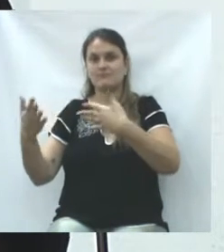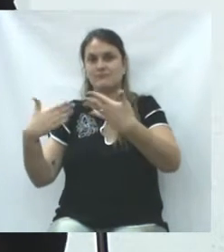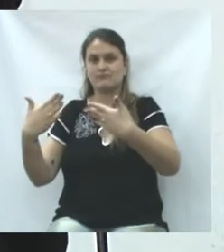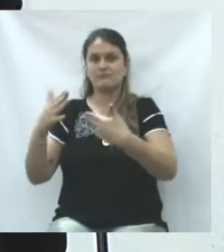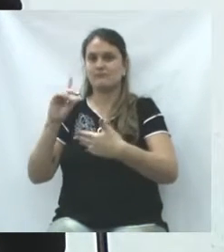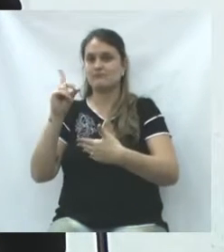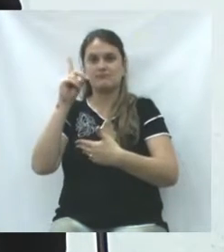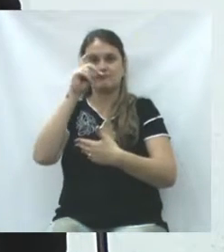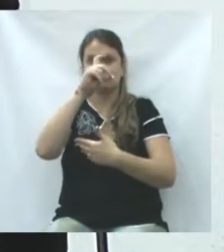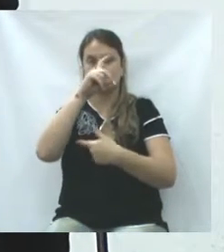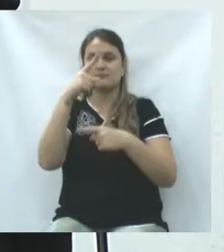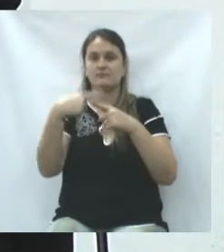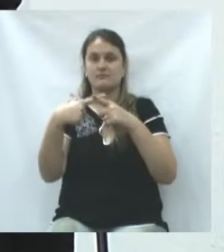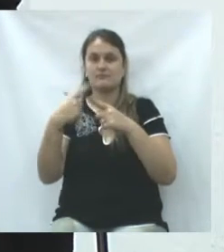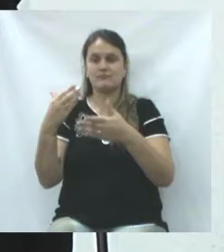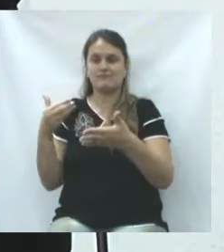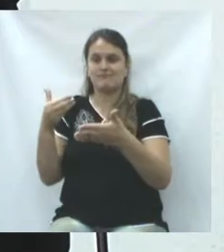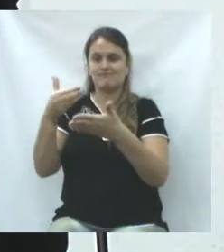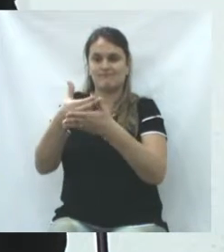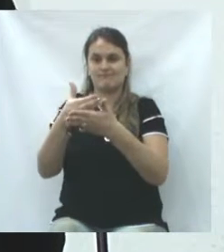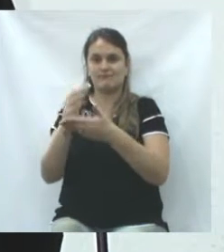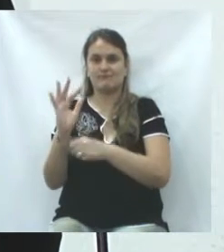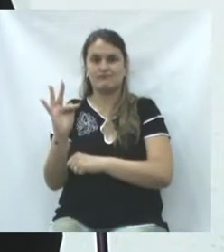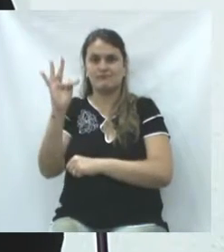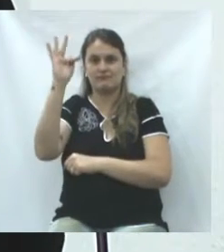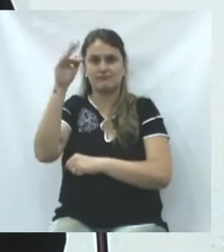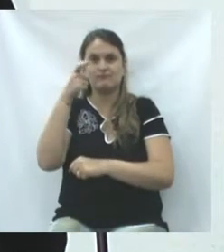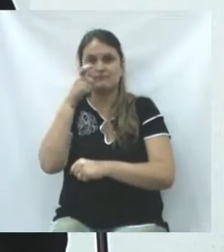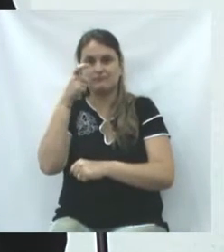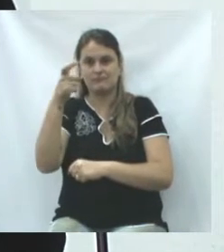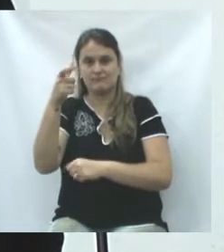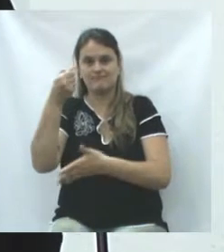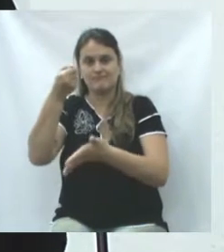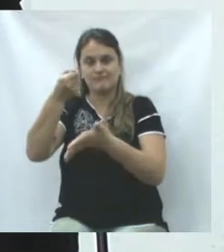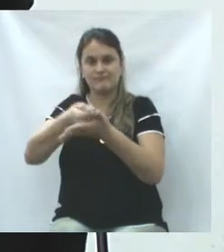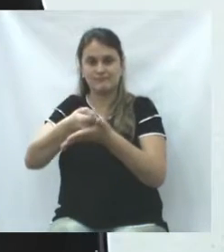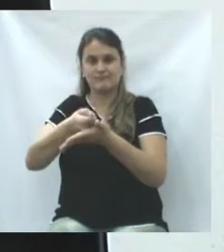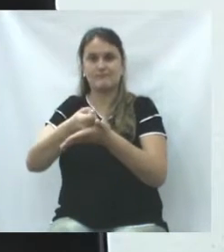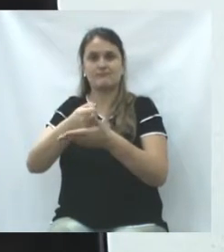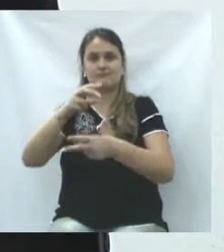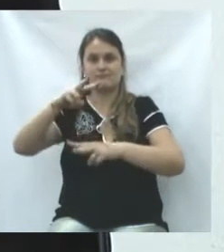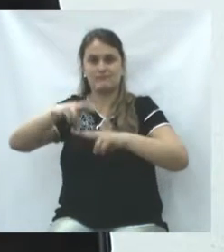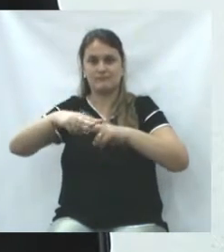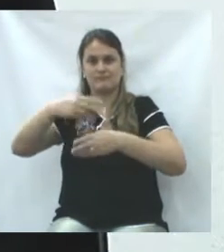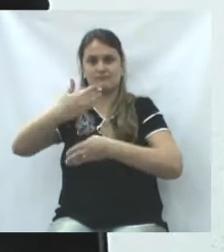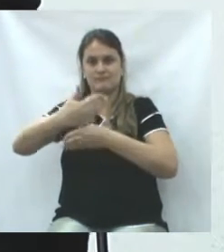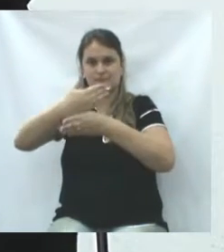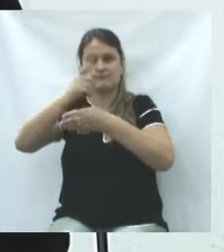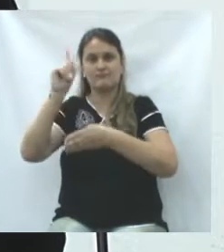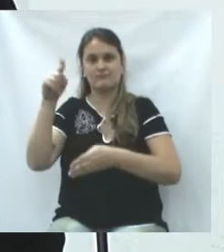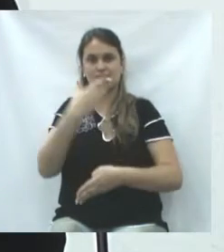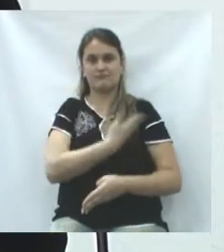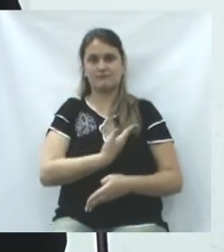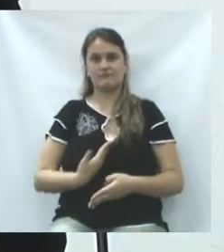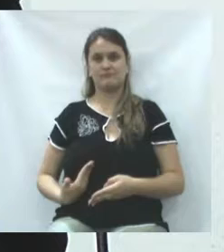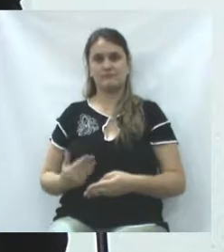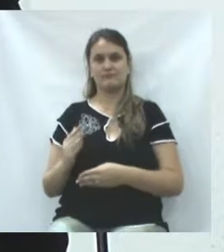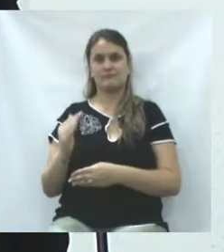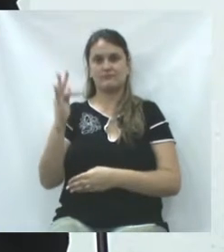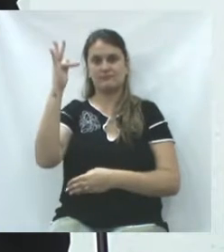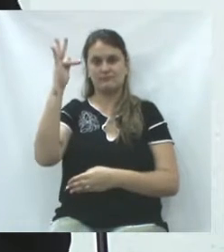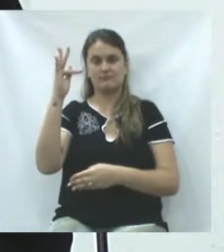negociação não é difícil, porque a verba é federal, o interesse e a obrigação dos presídios é do governo federal